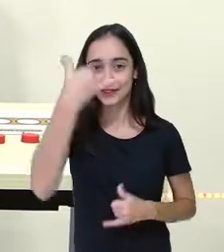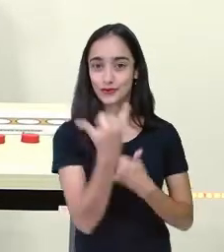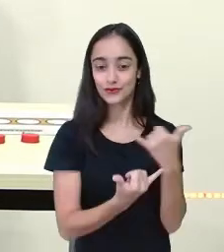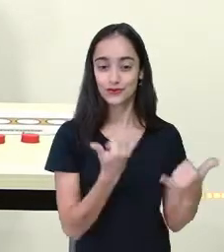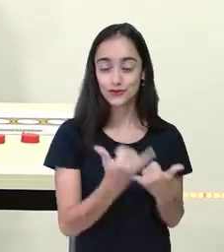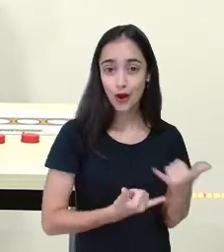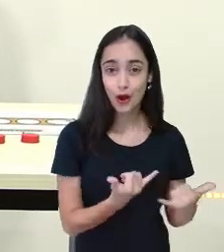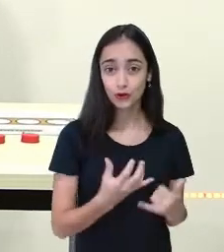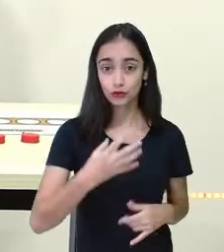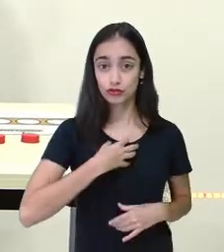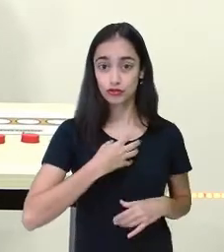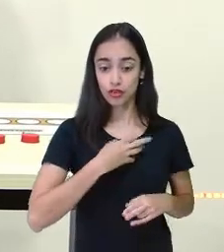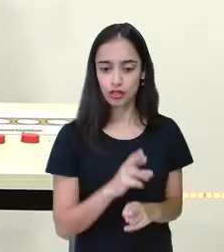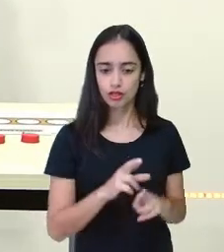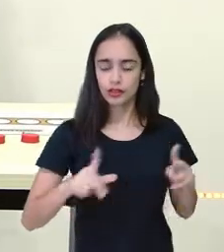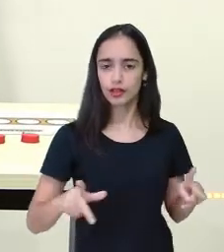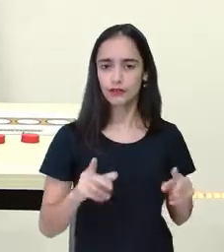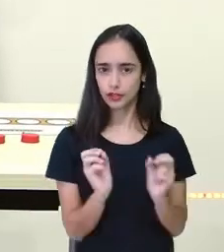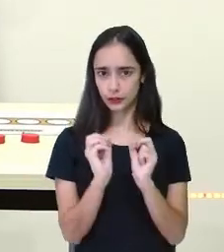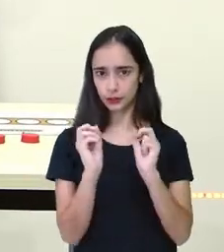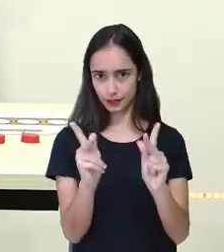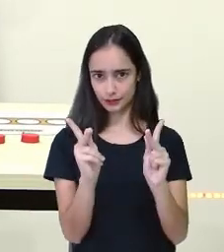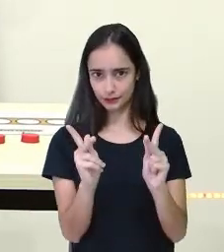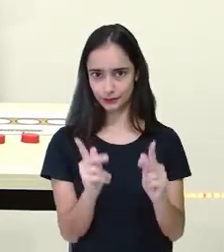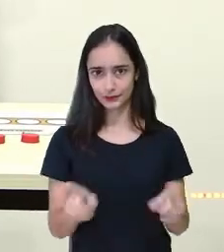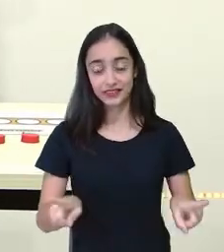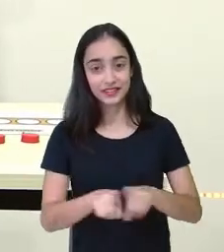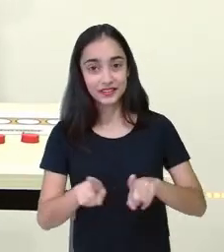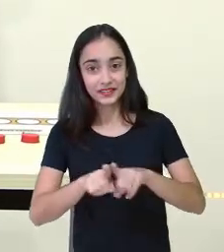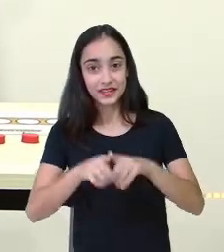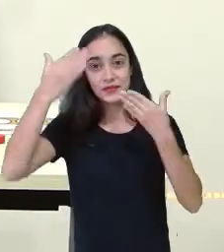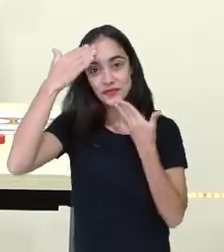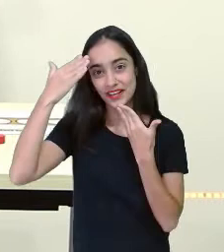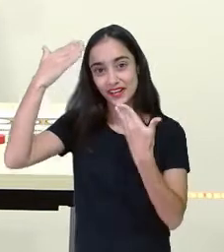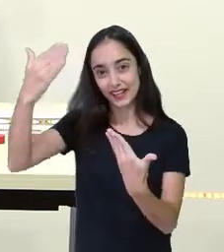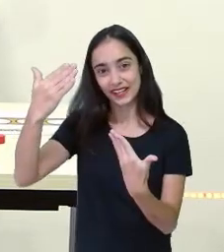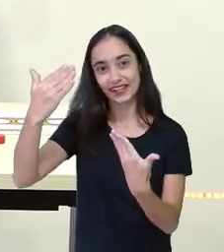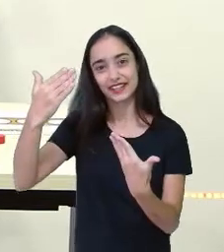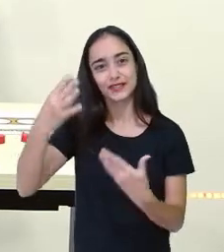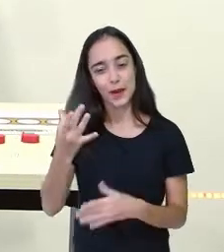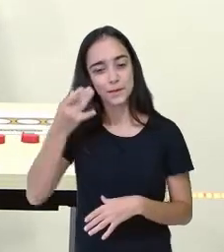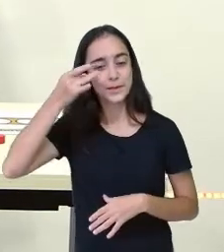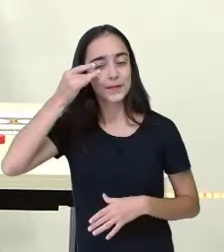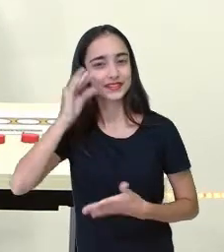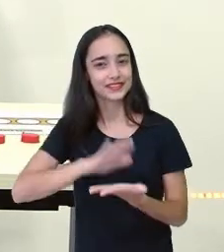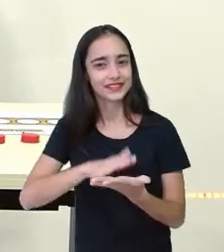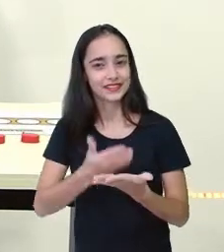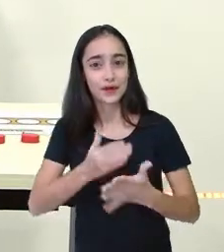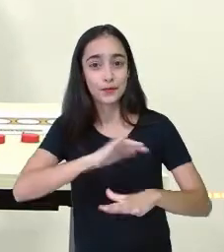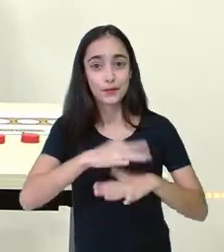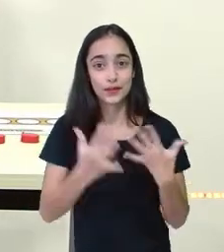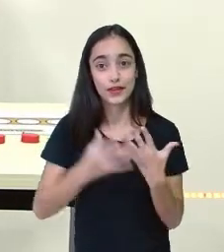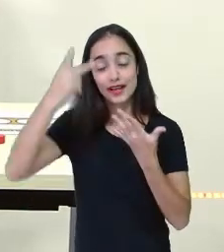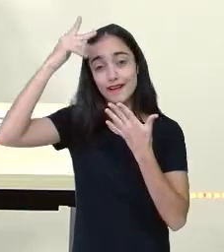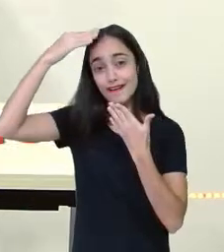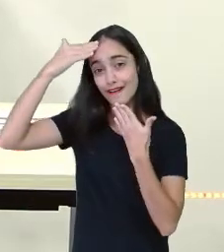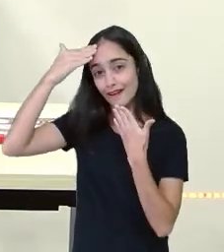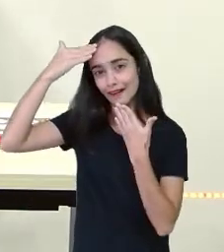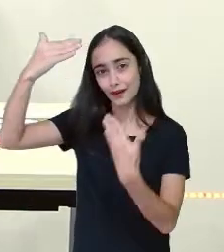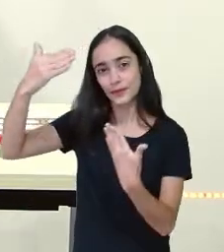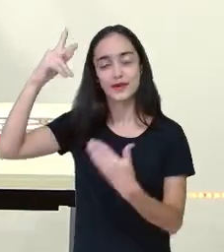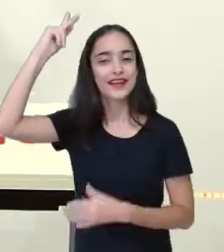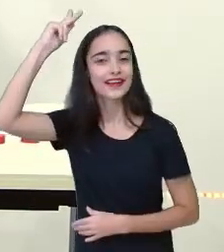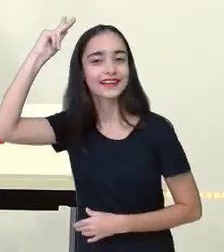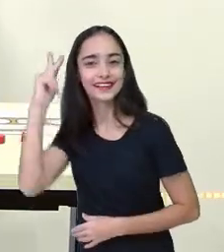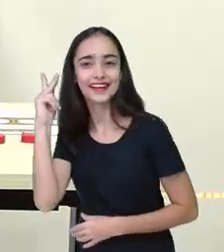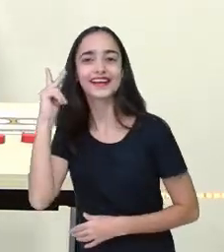de forma diferente, tá certo? Agora eu quero agradecer a presença da intérprete de Libras, a Karen Eduarda. Obrigada,